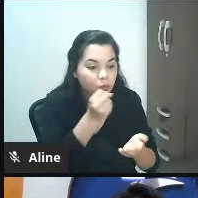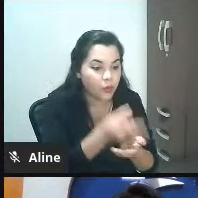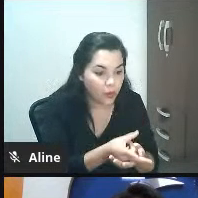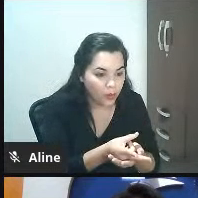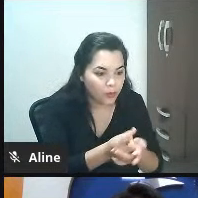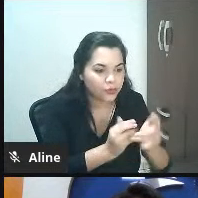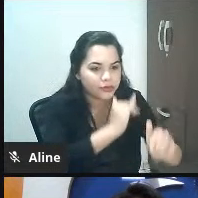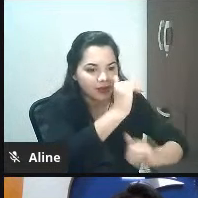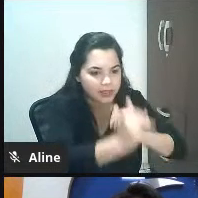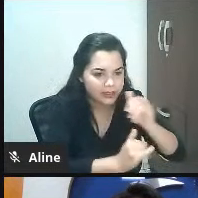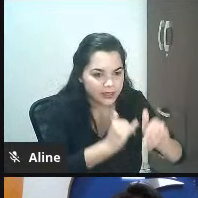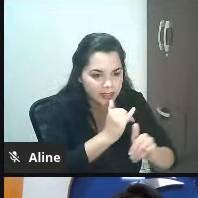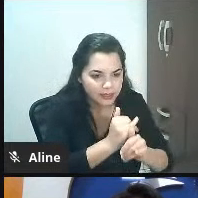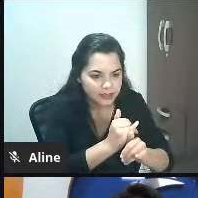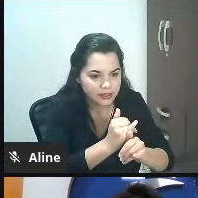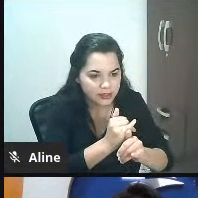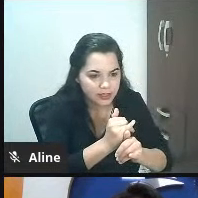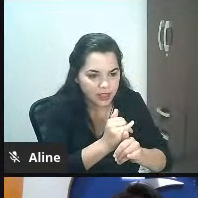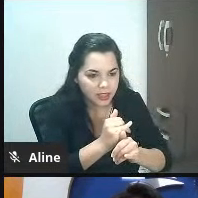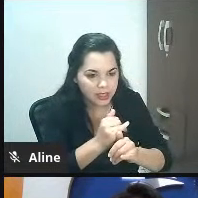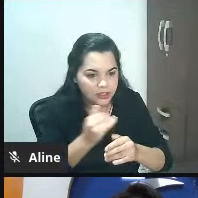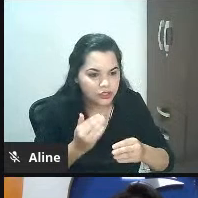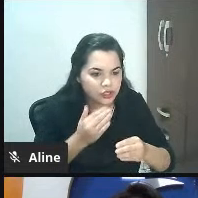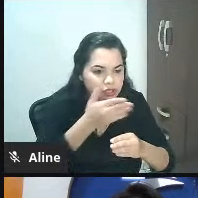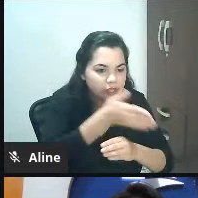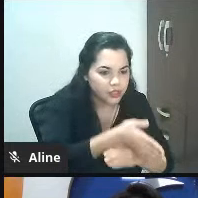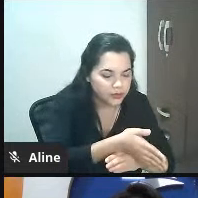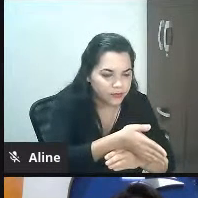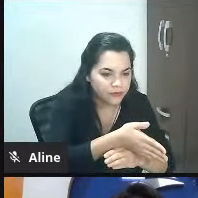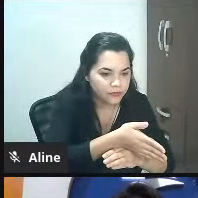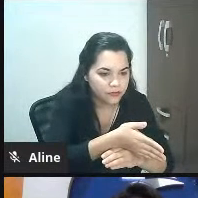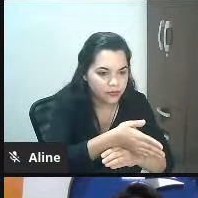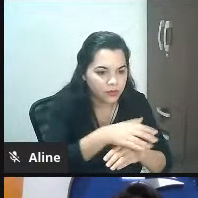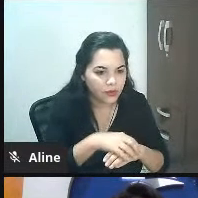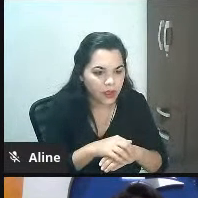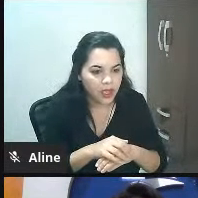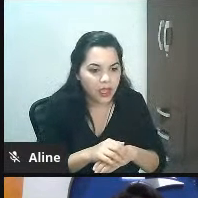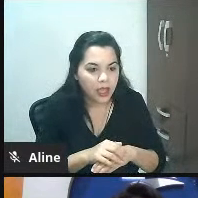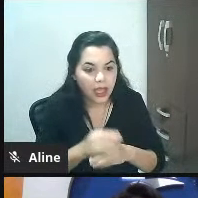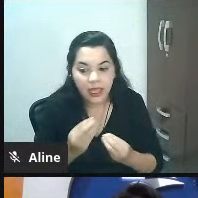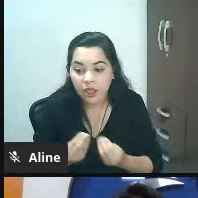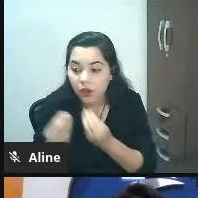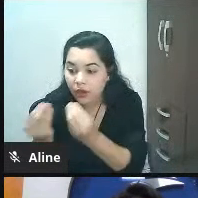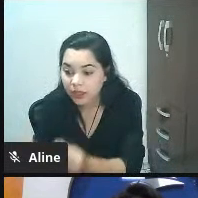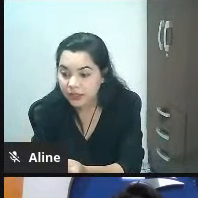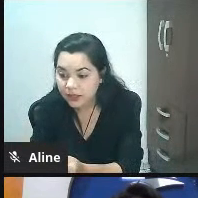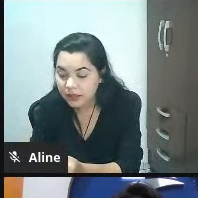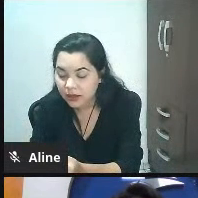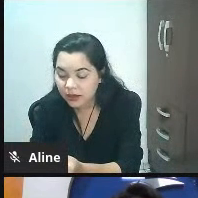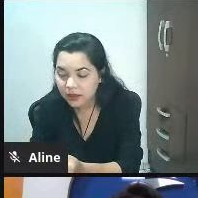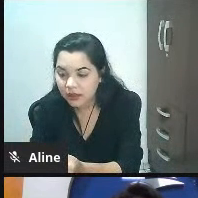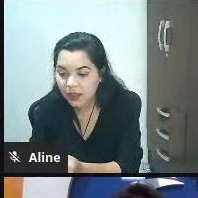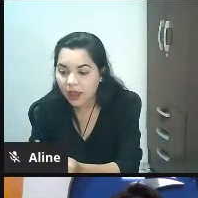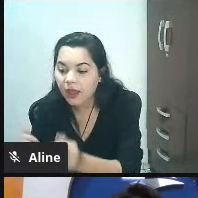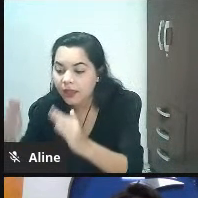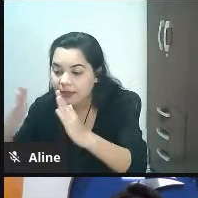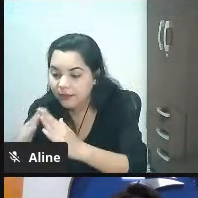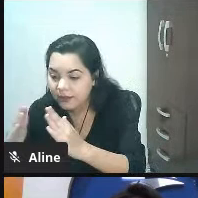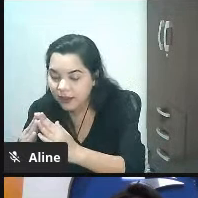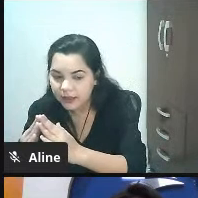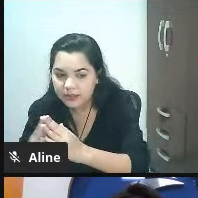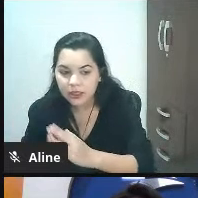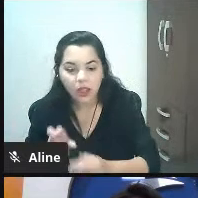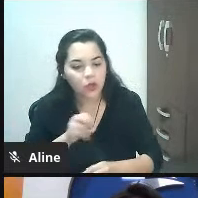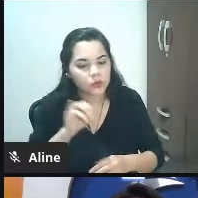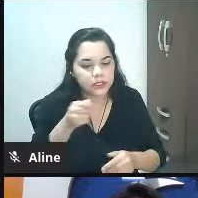comprou no site você vai receber na sua casa que a gente é assim a gente quer te entregar na sua casa mas eu moro perto da loja eu posso passar aí não se você